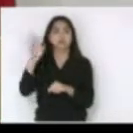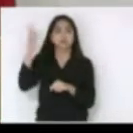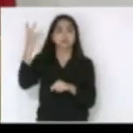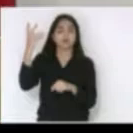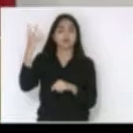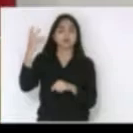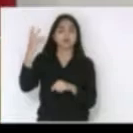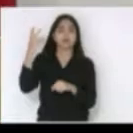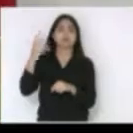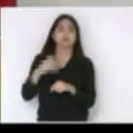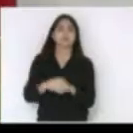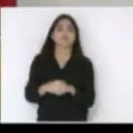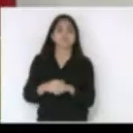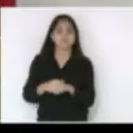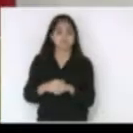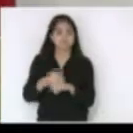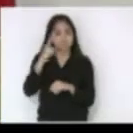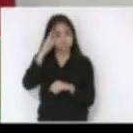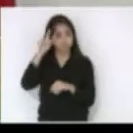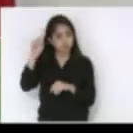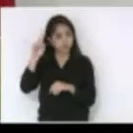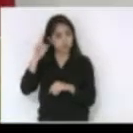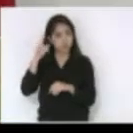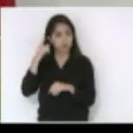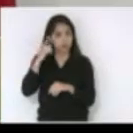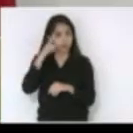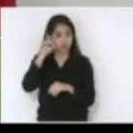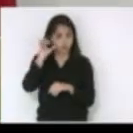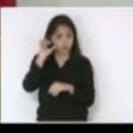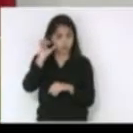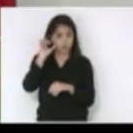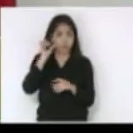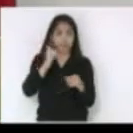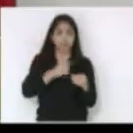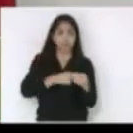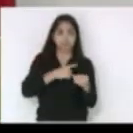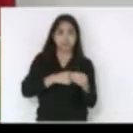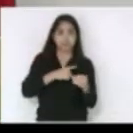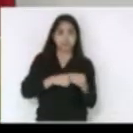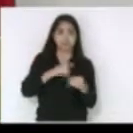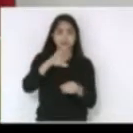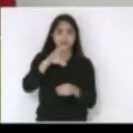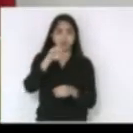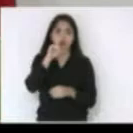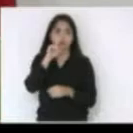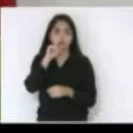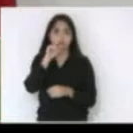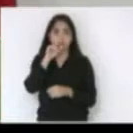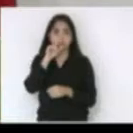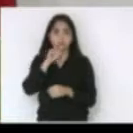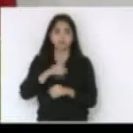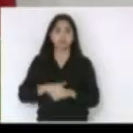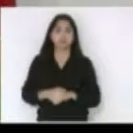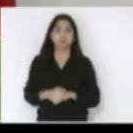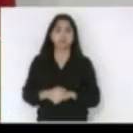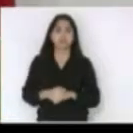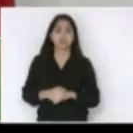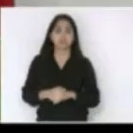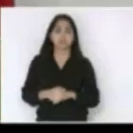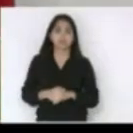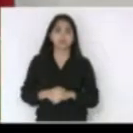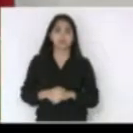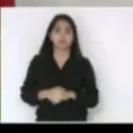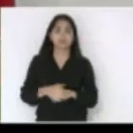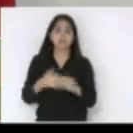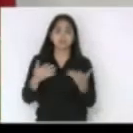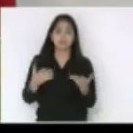portanto no dia de ontem lá no município de Capinzão homenagem esta